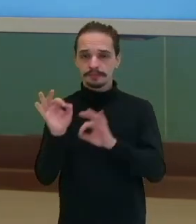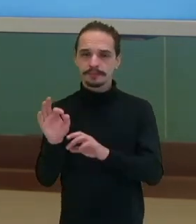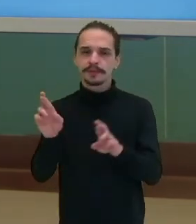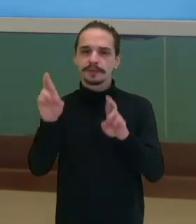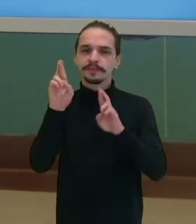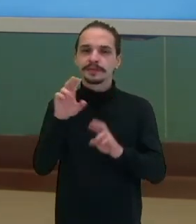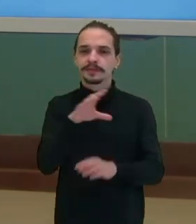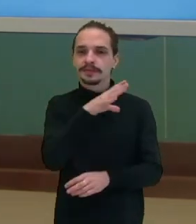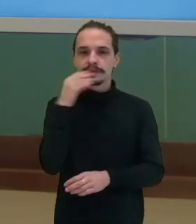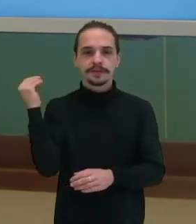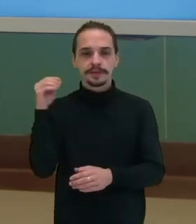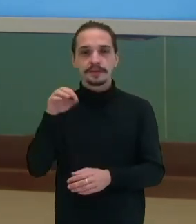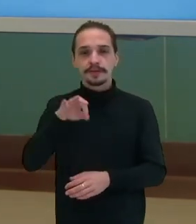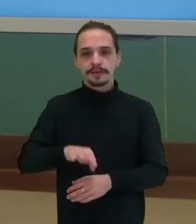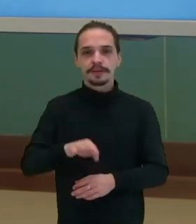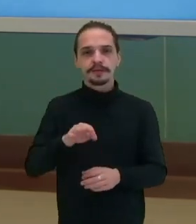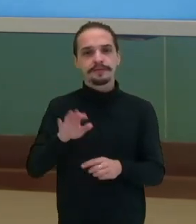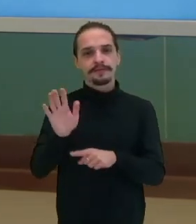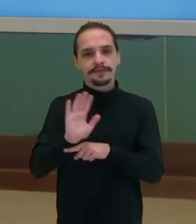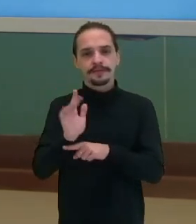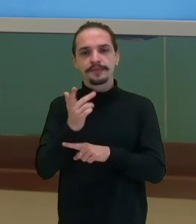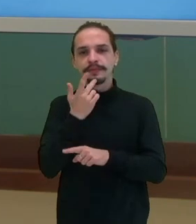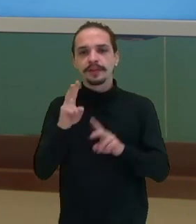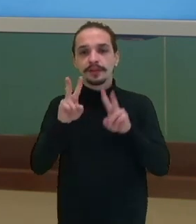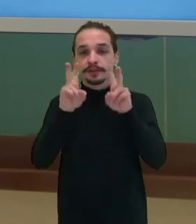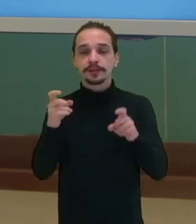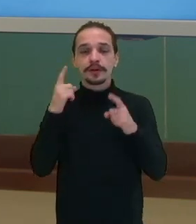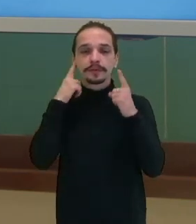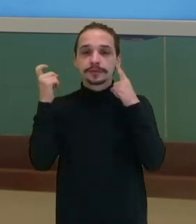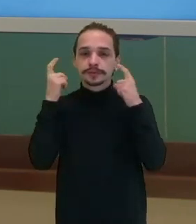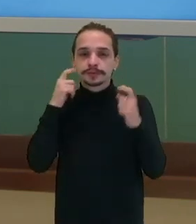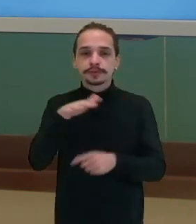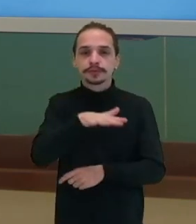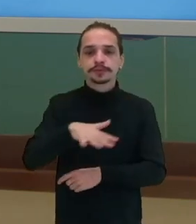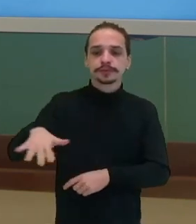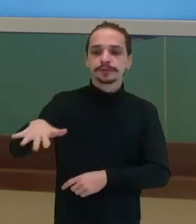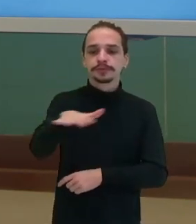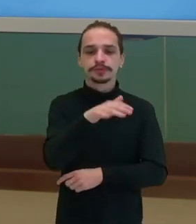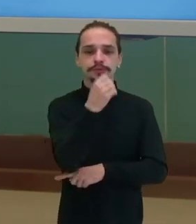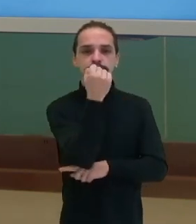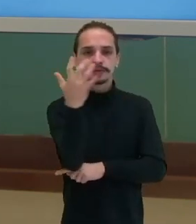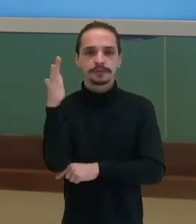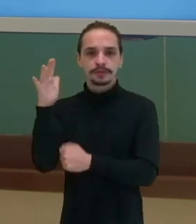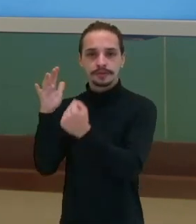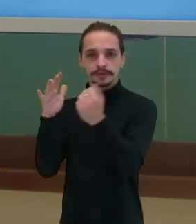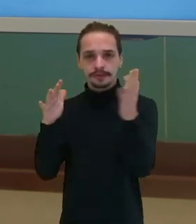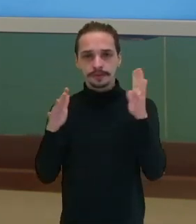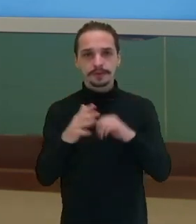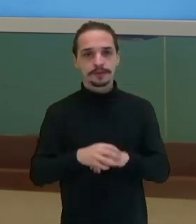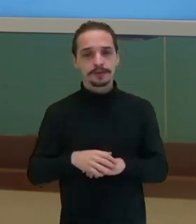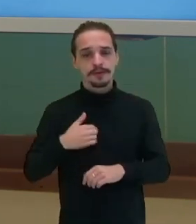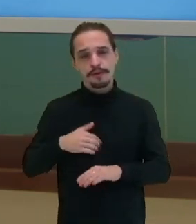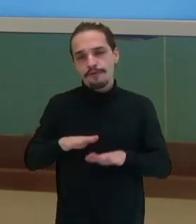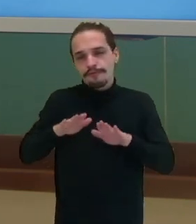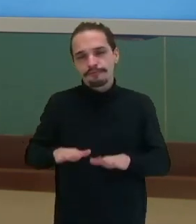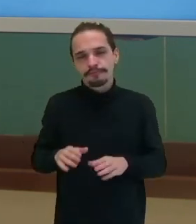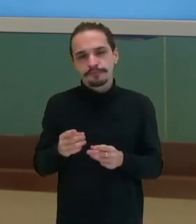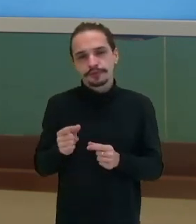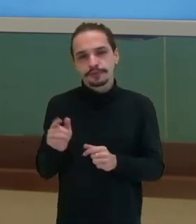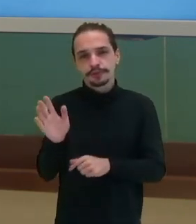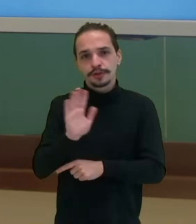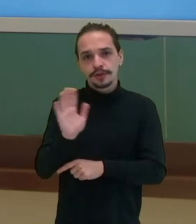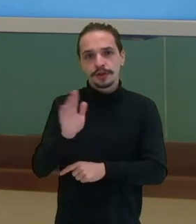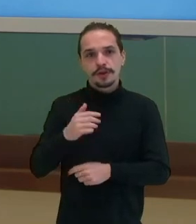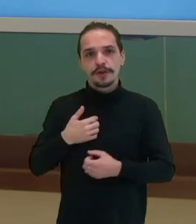tenham gostado, porque neste vídeo nós falamos sobre paisagem sonora, né? Sons da natureza. Vou ficando por aqui um pouquinho com